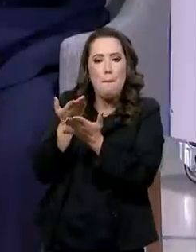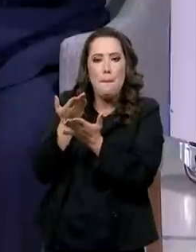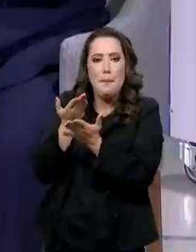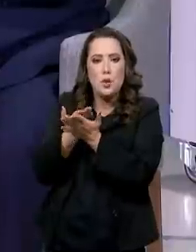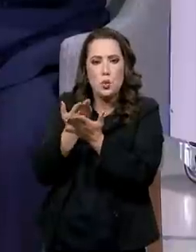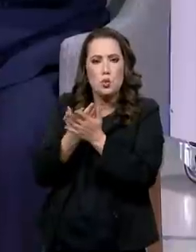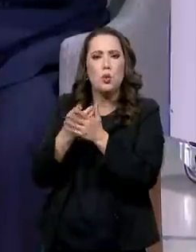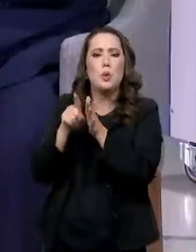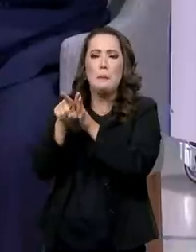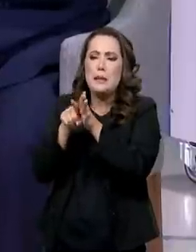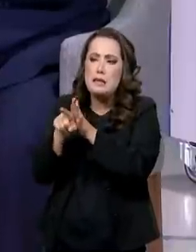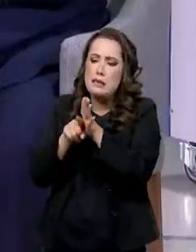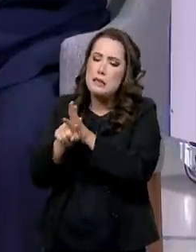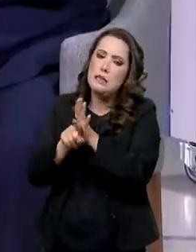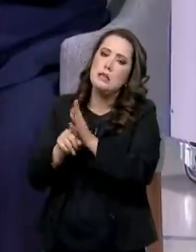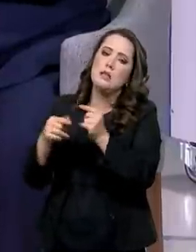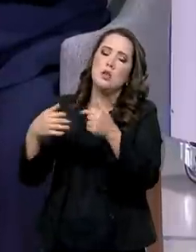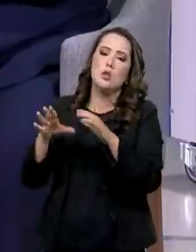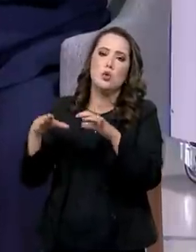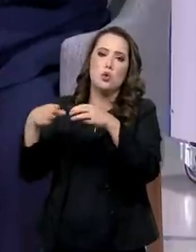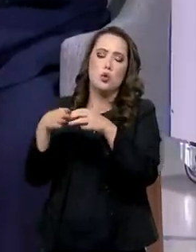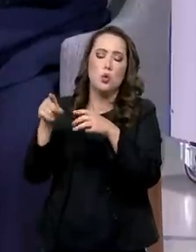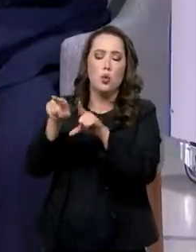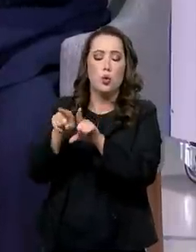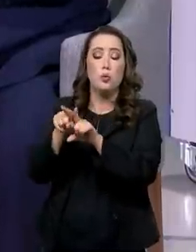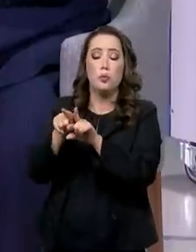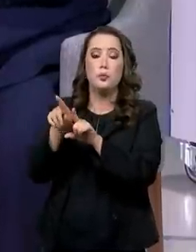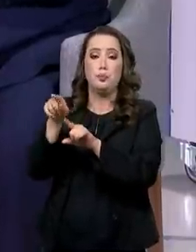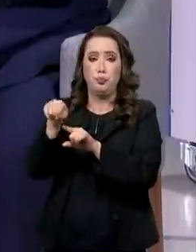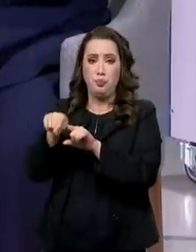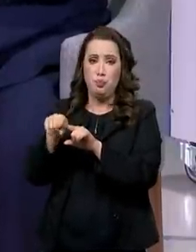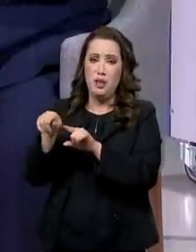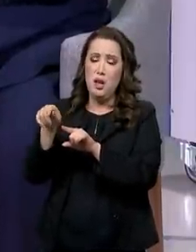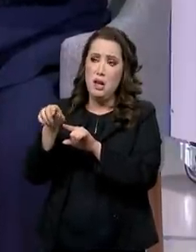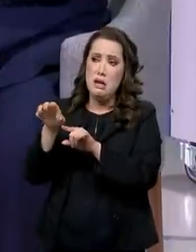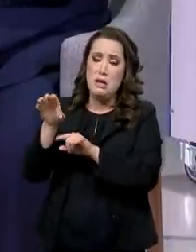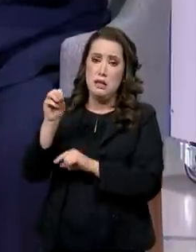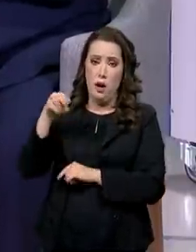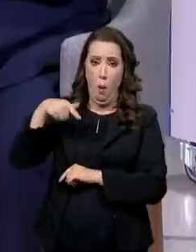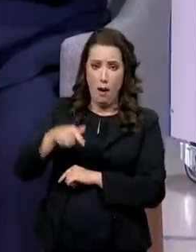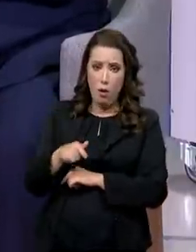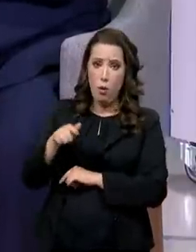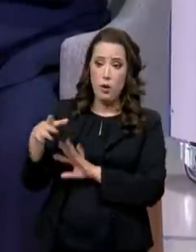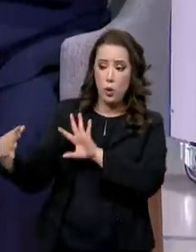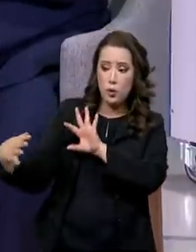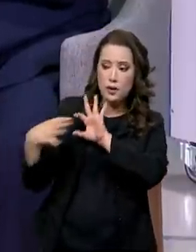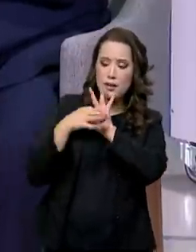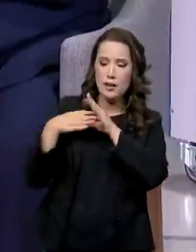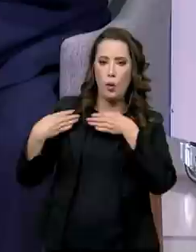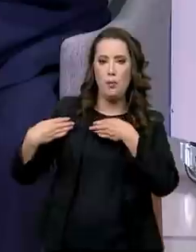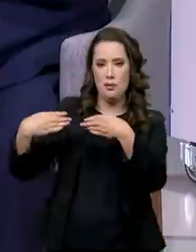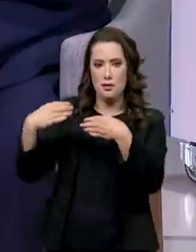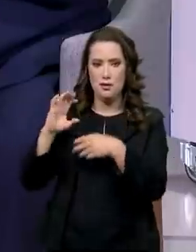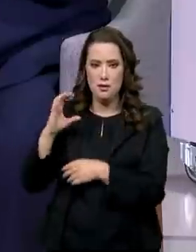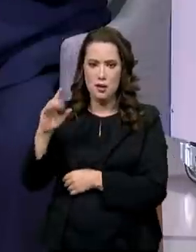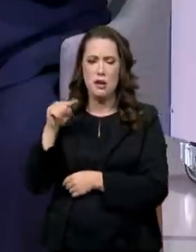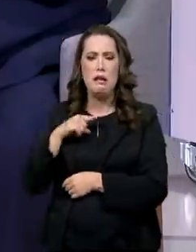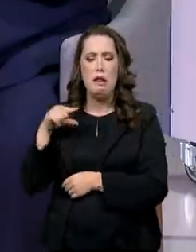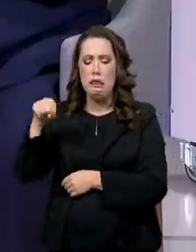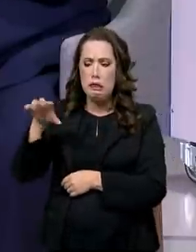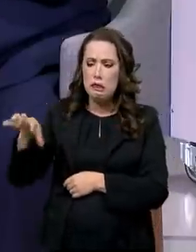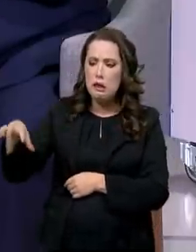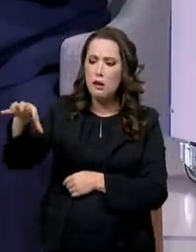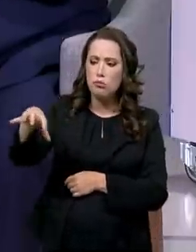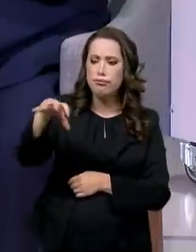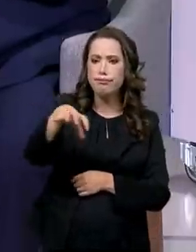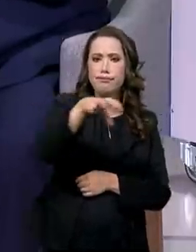Energia e Materiais, que é uma organização social vinculada ao Ministério de Ciência, Tecnologia e Inovações. Ali nós temos quatro laboratórios, um